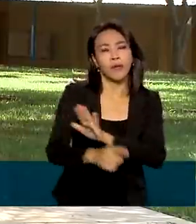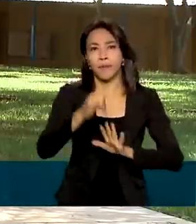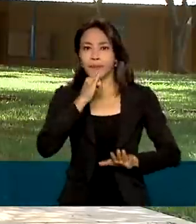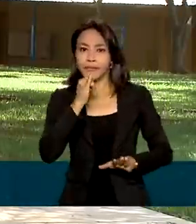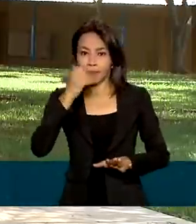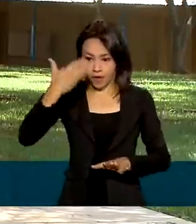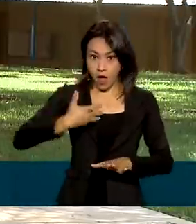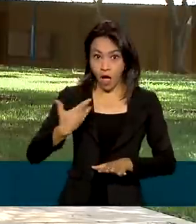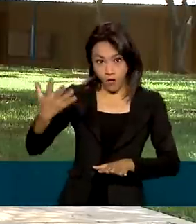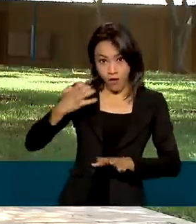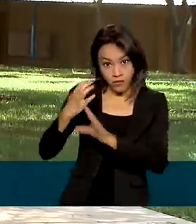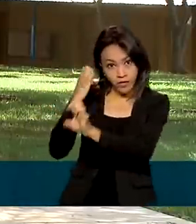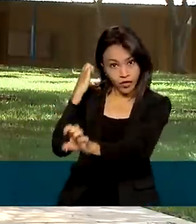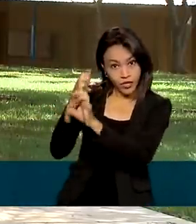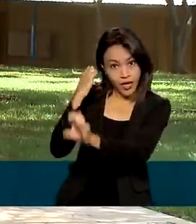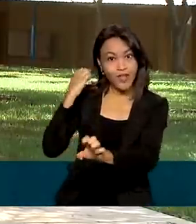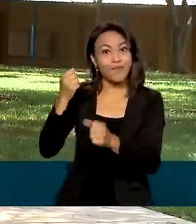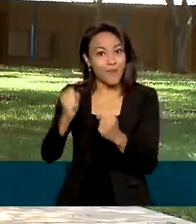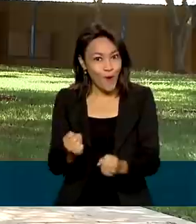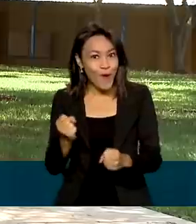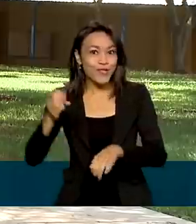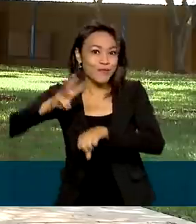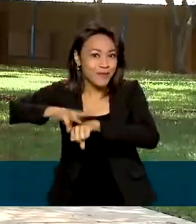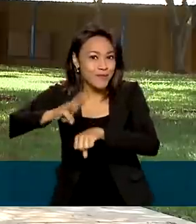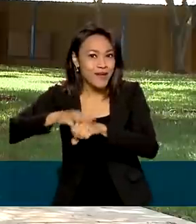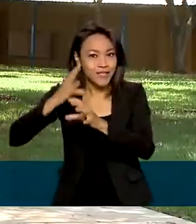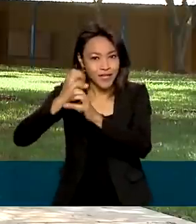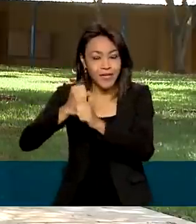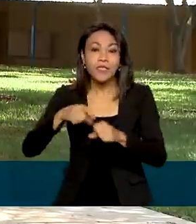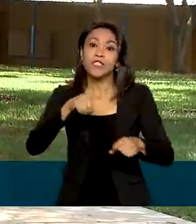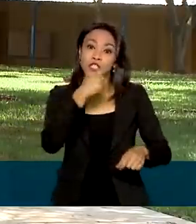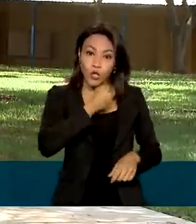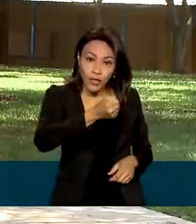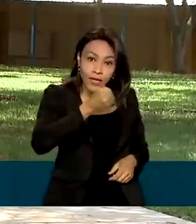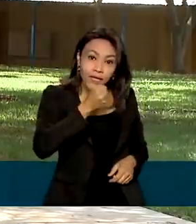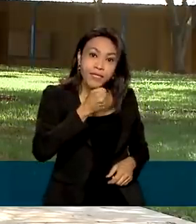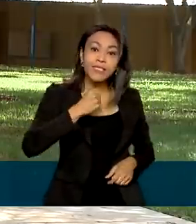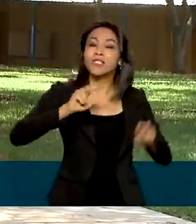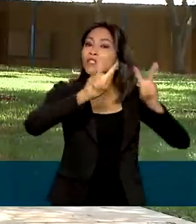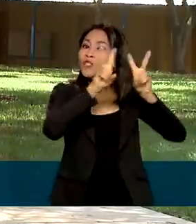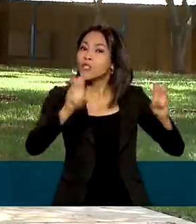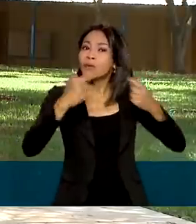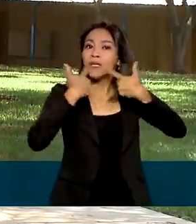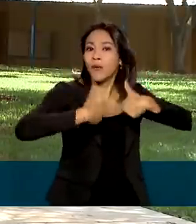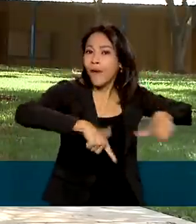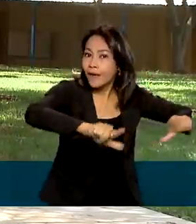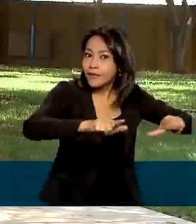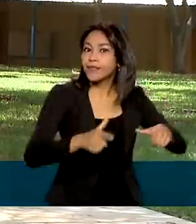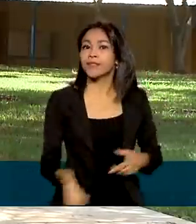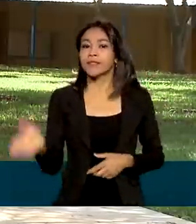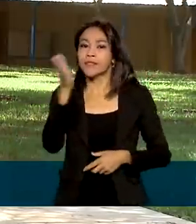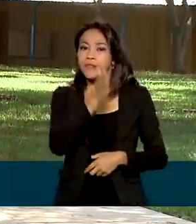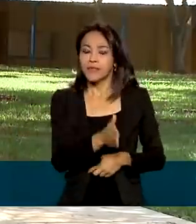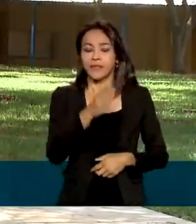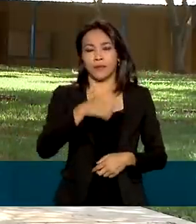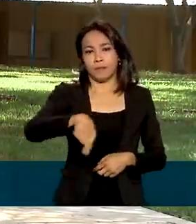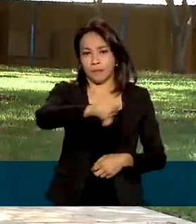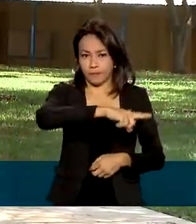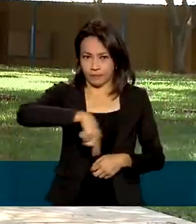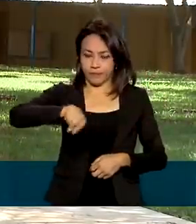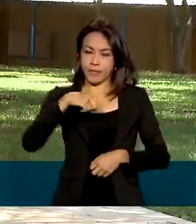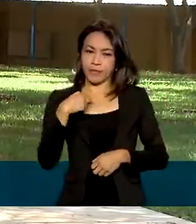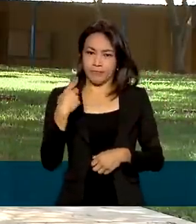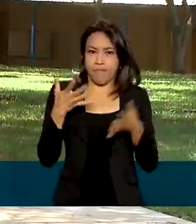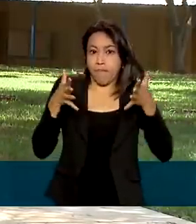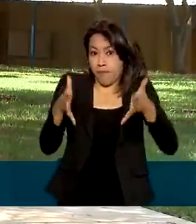ser engenheiro, pode cursar cálculo, se jornalista, matérias específicas de linguagens. Para educadores e estudantes que participaram do